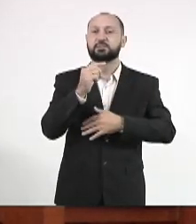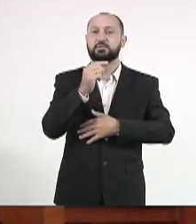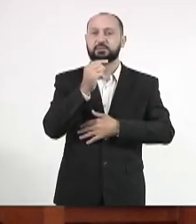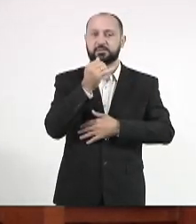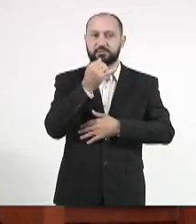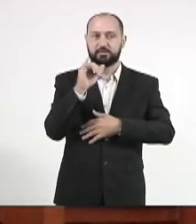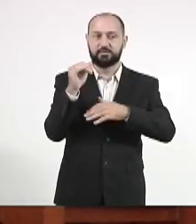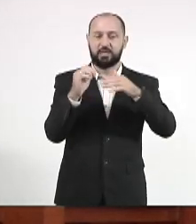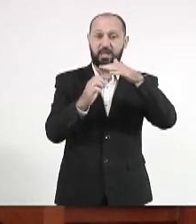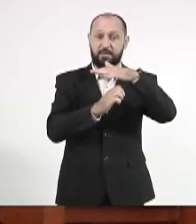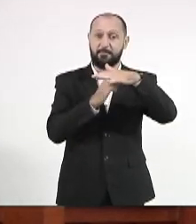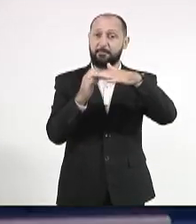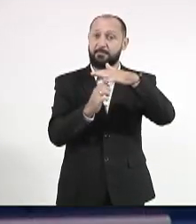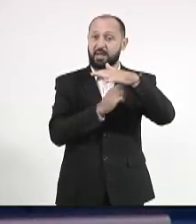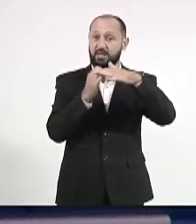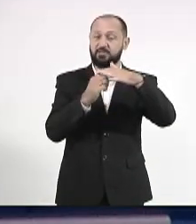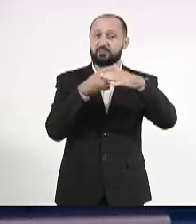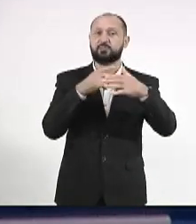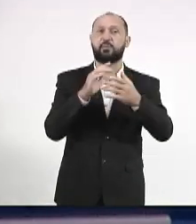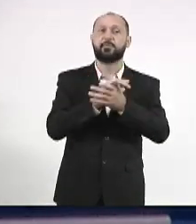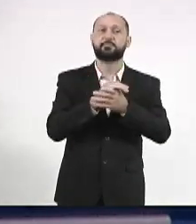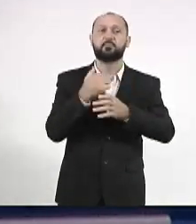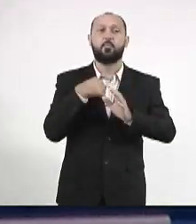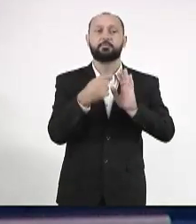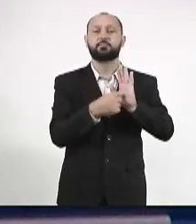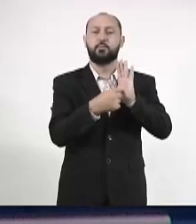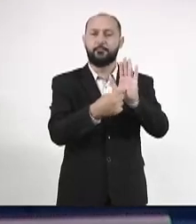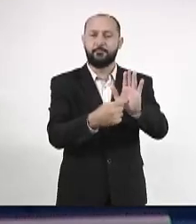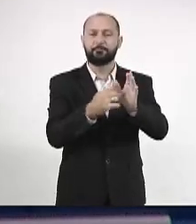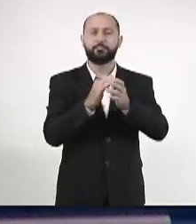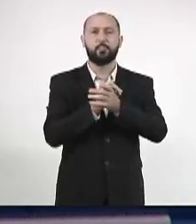várias, várias. Muitas dentre essas que o senhor mostrou aí,